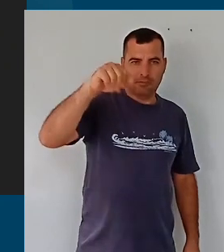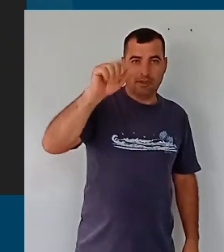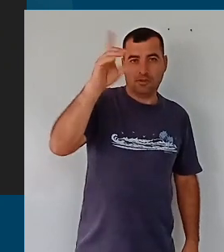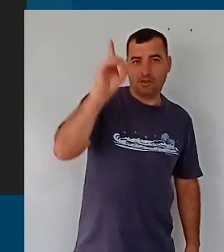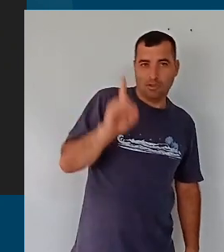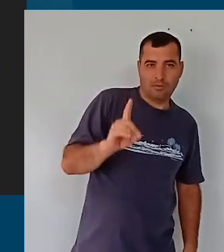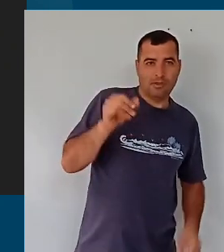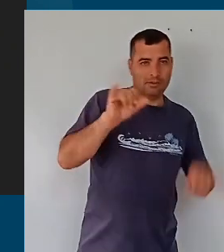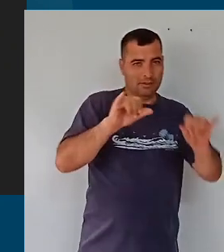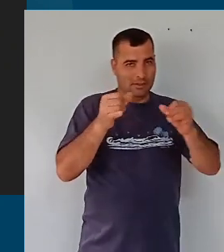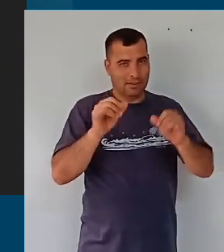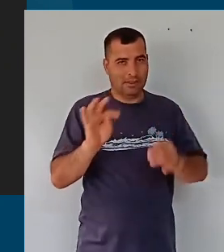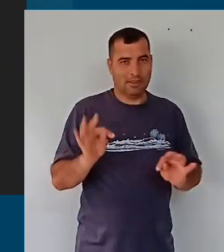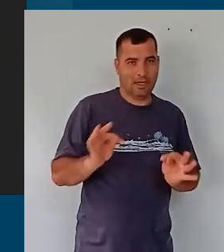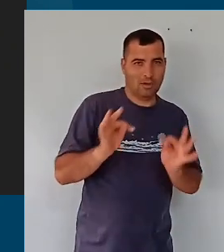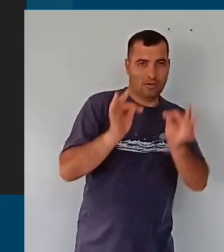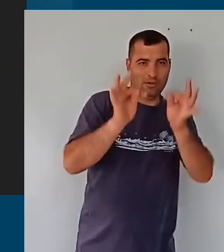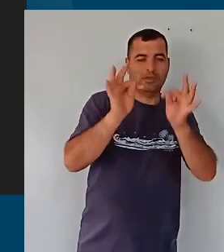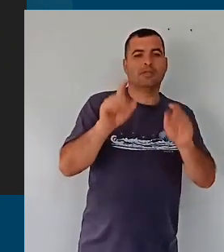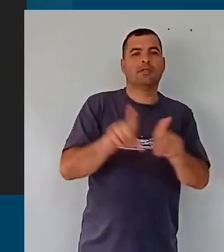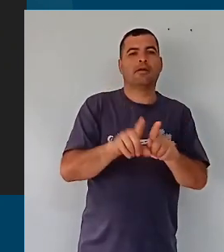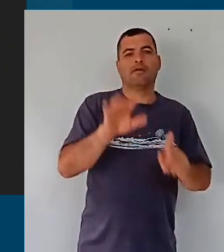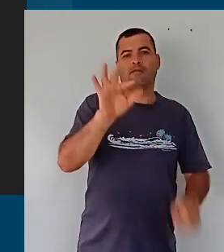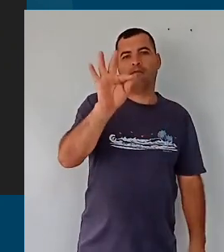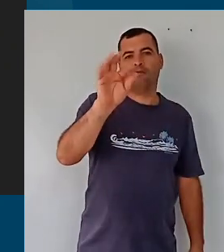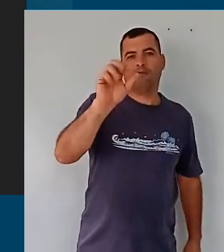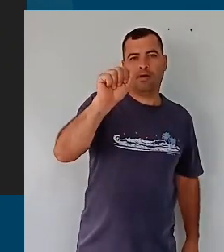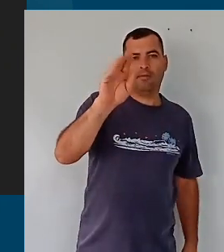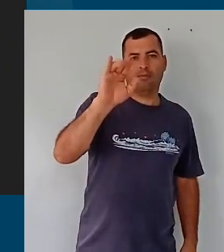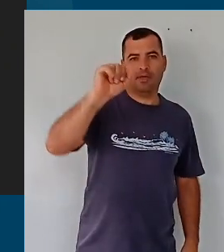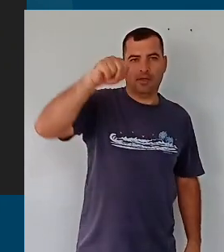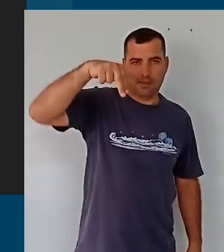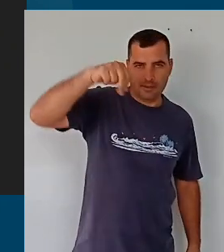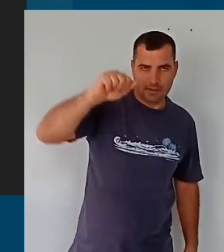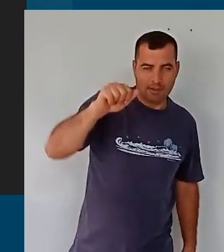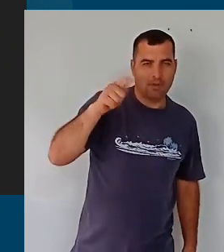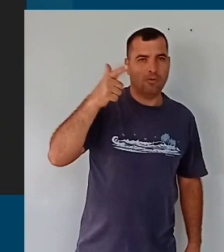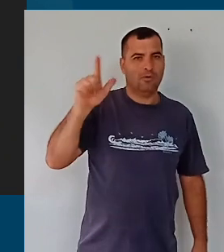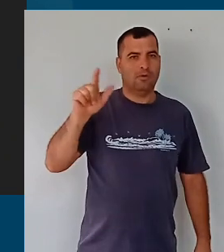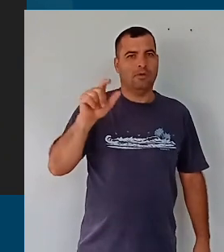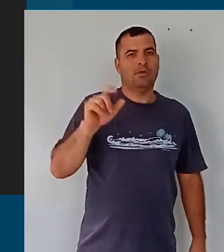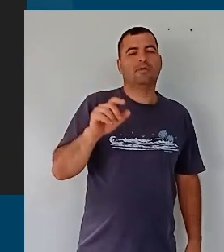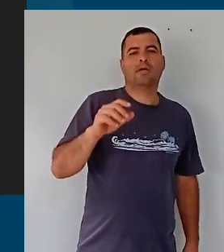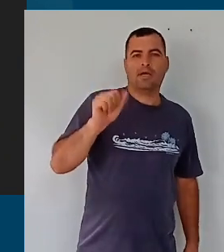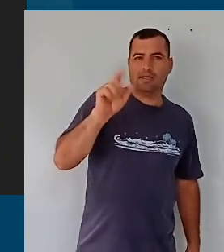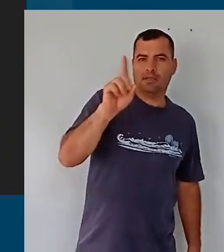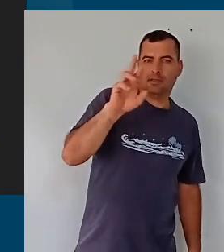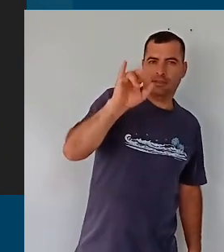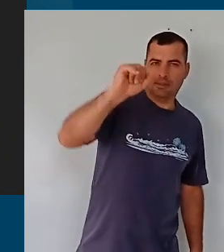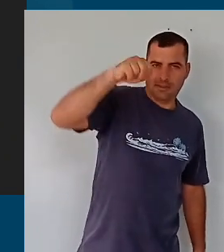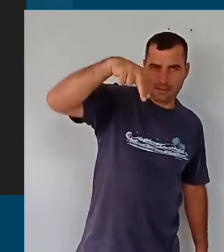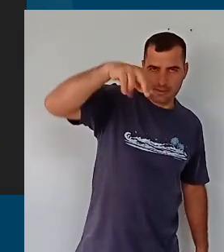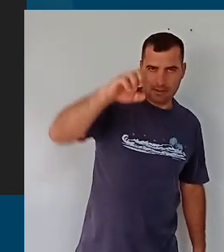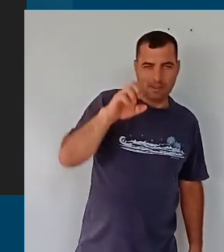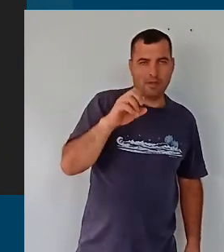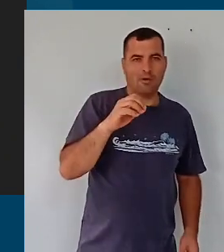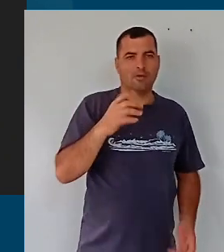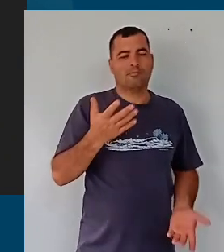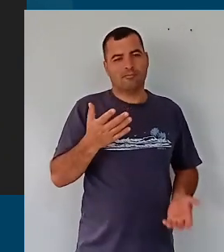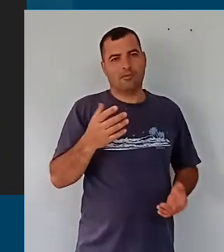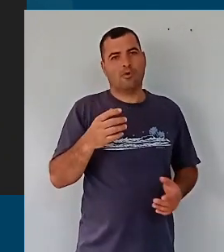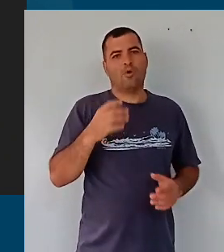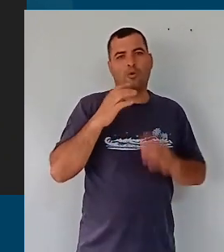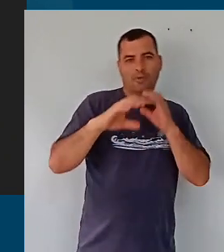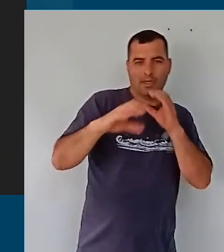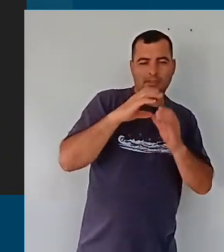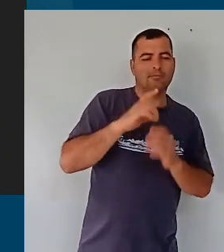Ciência e Tecnologia, a Fabiana, a Adriane da Comunicação, que corre o tempo todo para chegar aí os